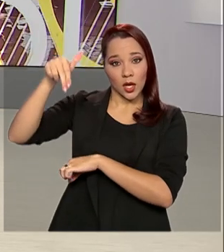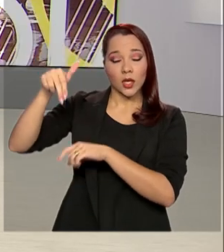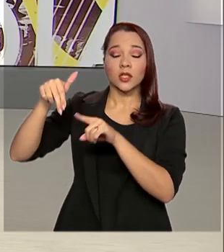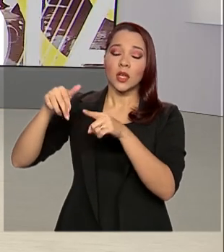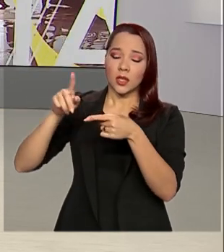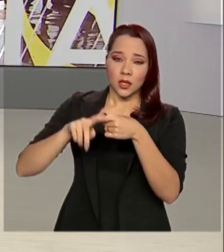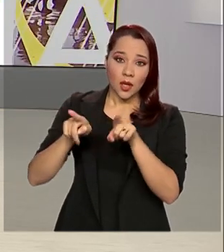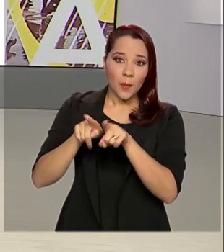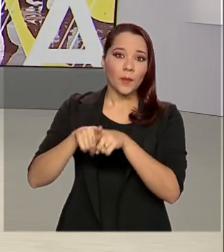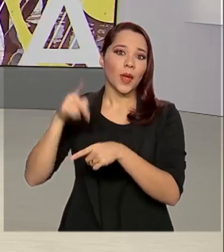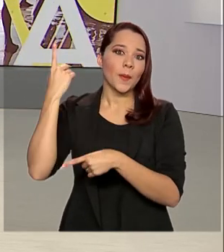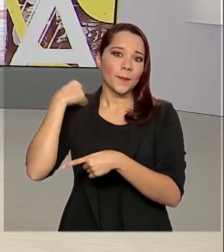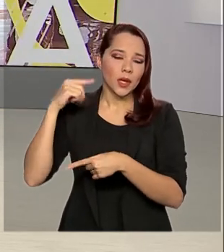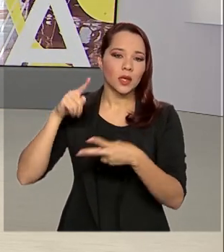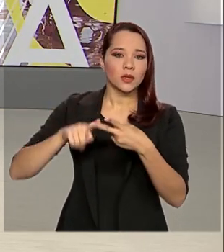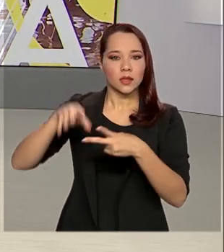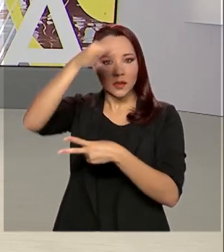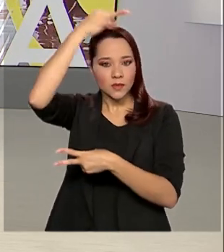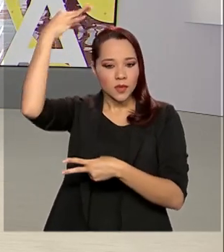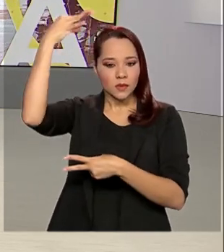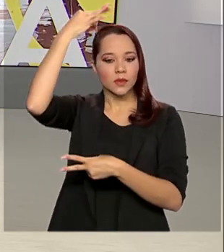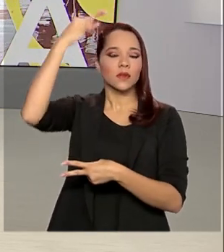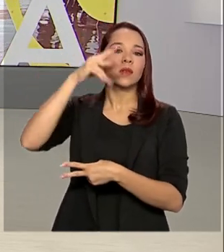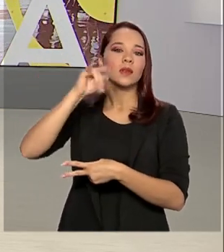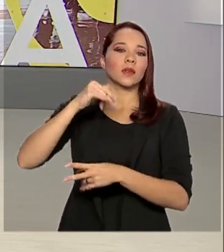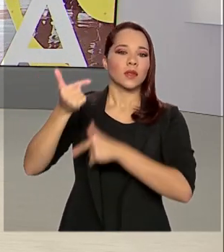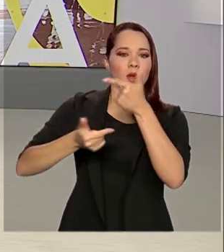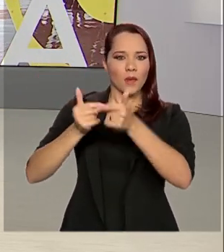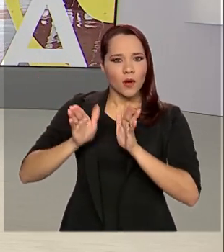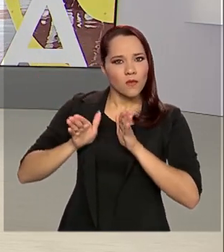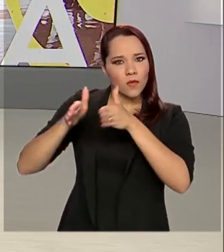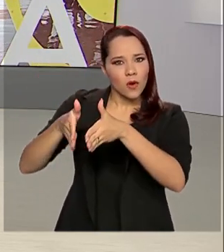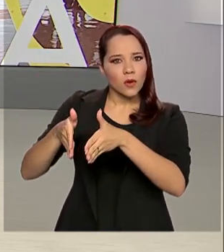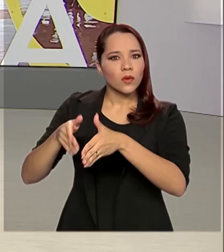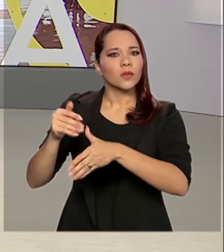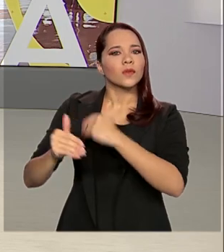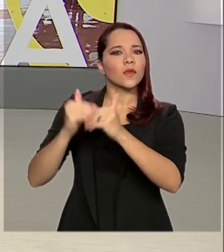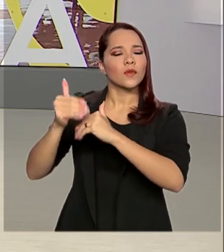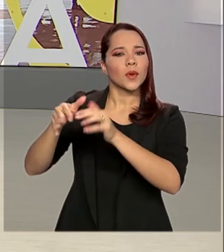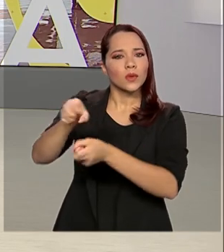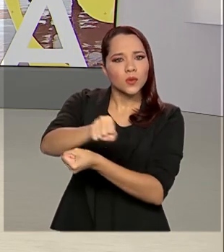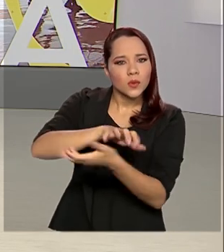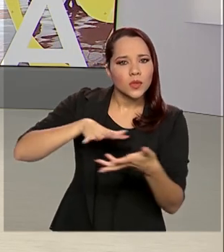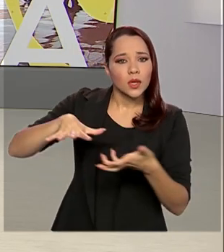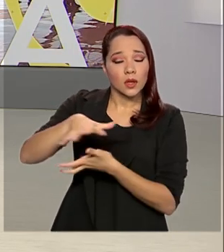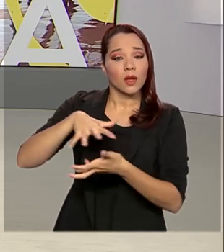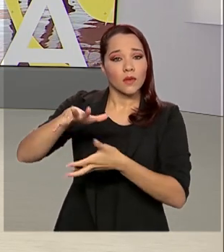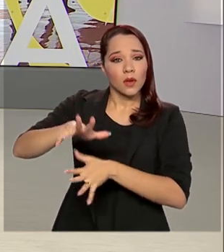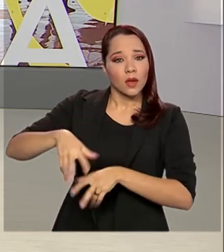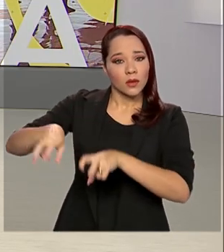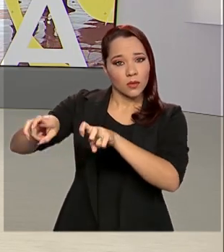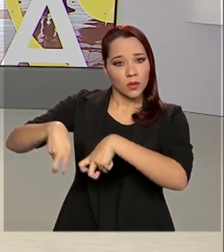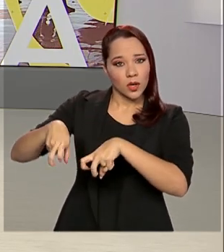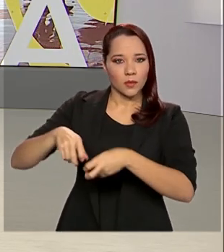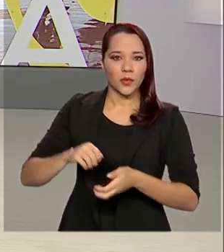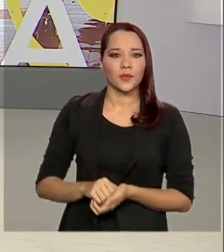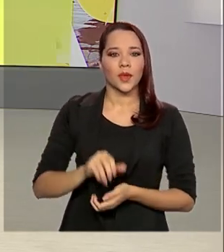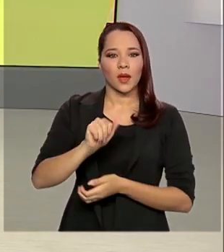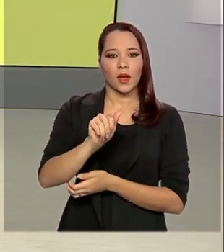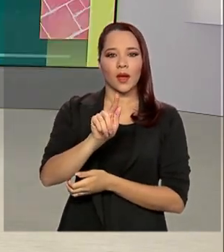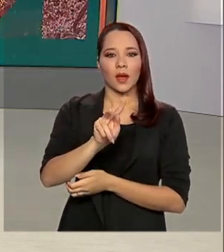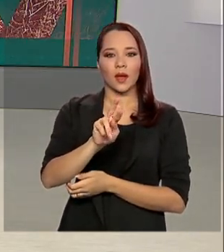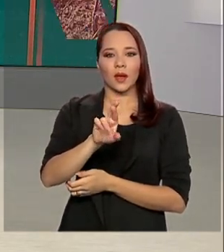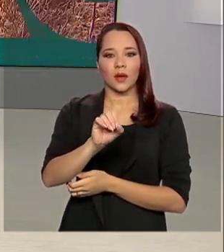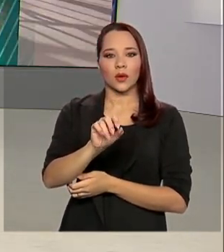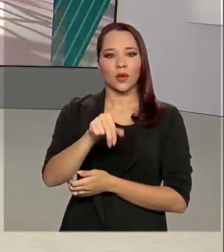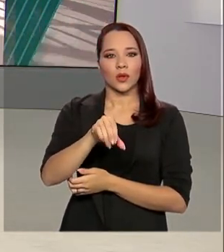Minas Gerais e Espírito Santo, vão contar com ações focadas no desenvolvimento sustentável do campo. O Plano Agronordeste